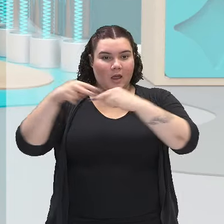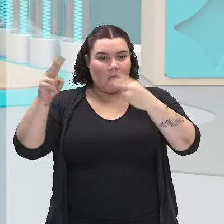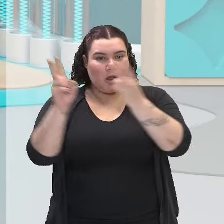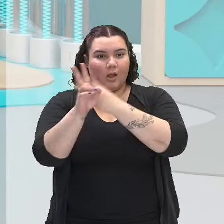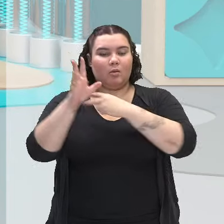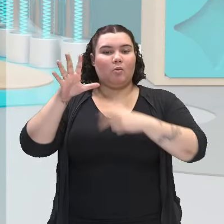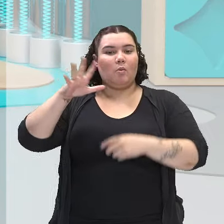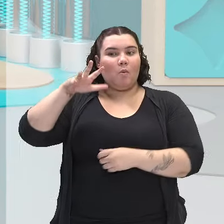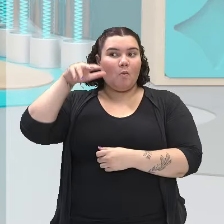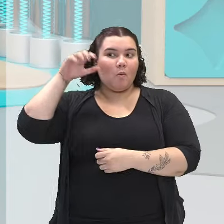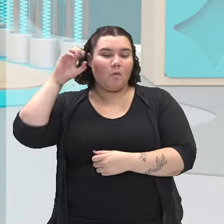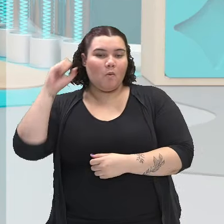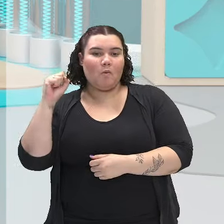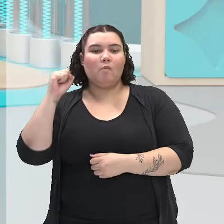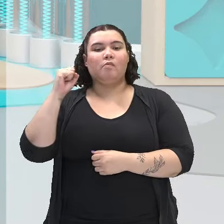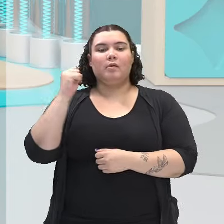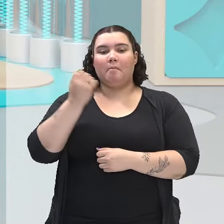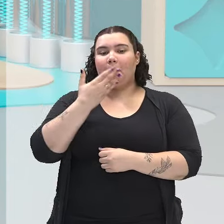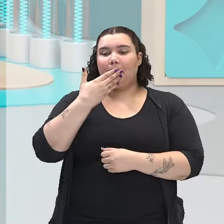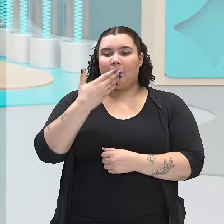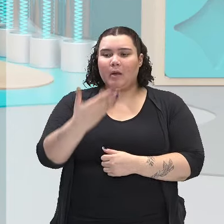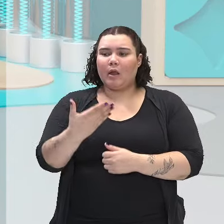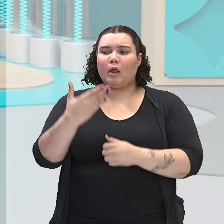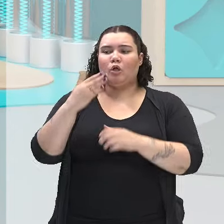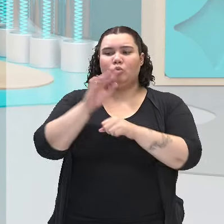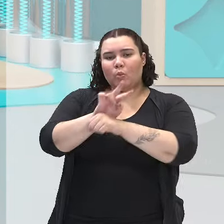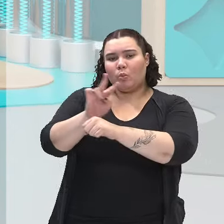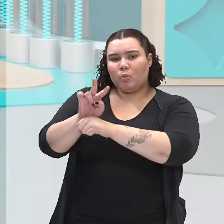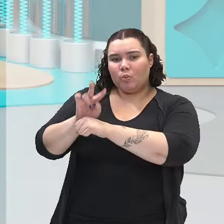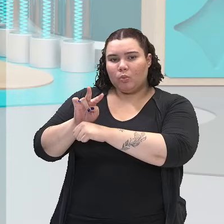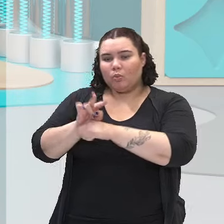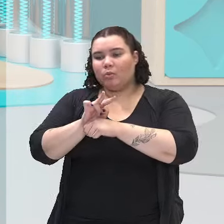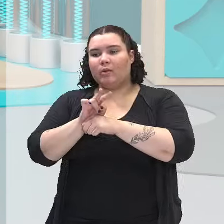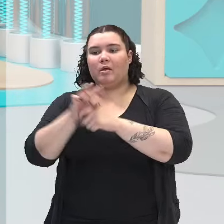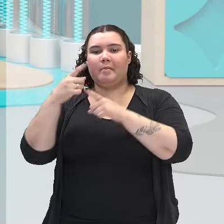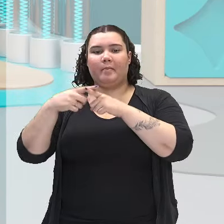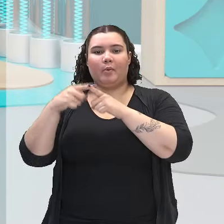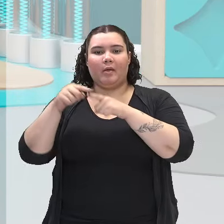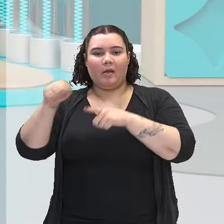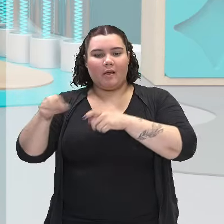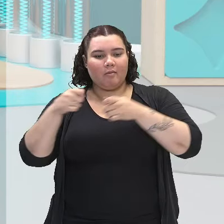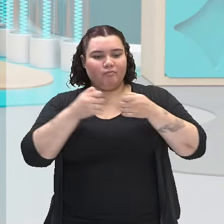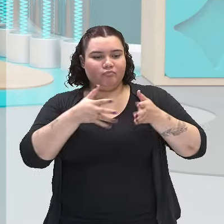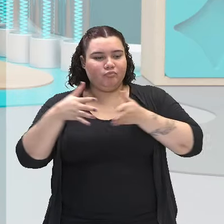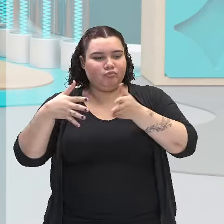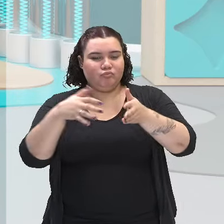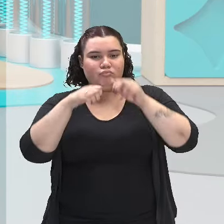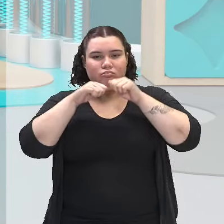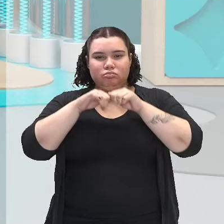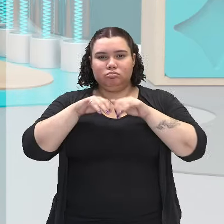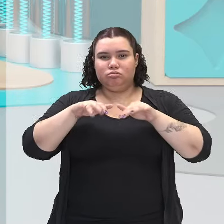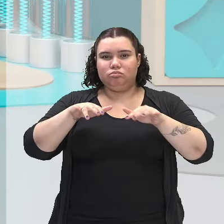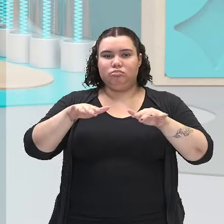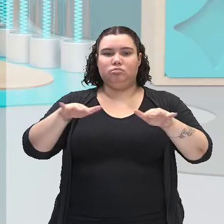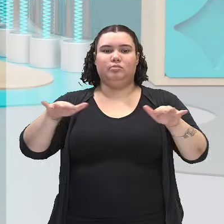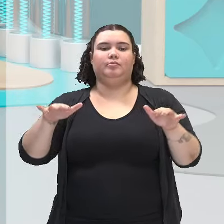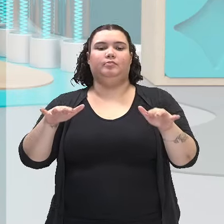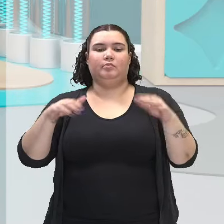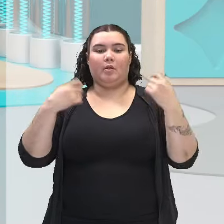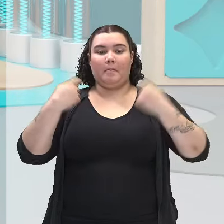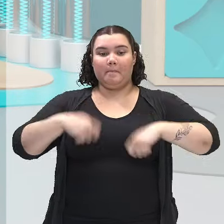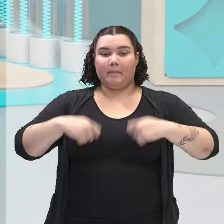pede que a respeite, pois é fonte de sustento. É preciso